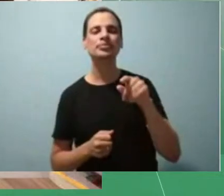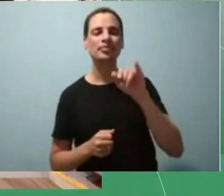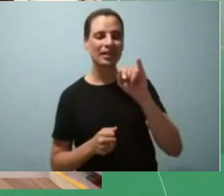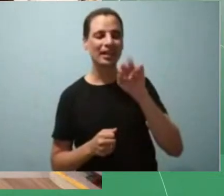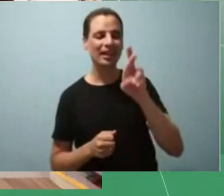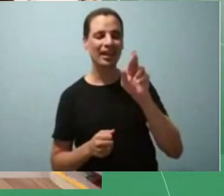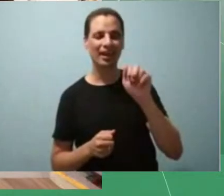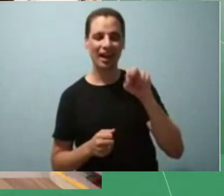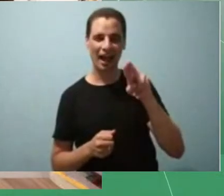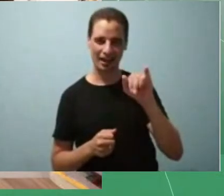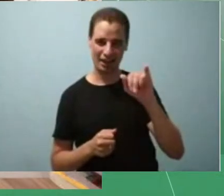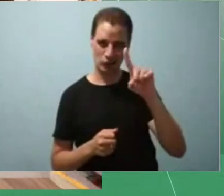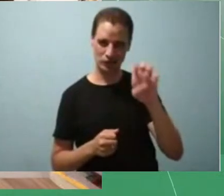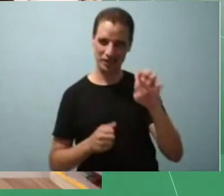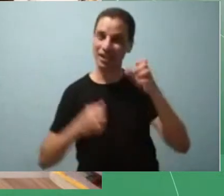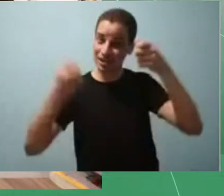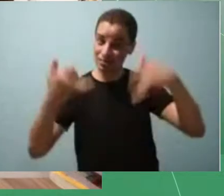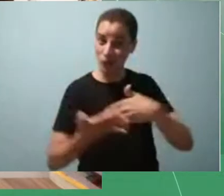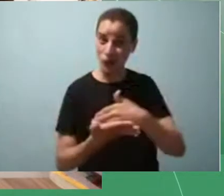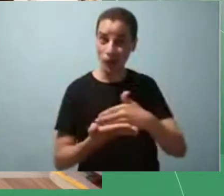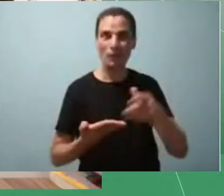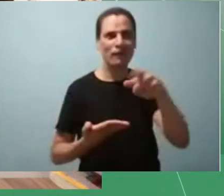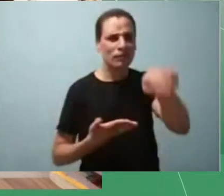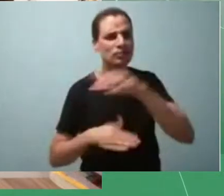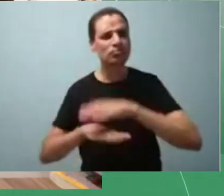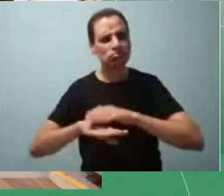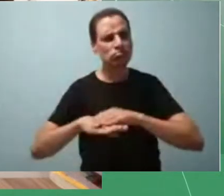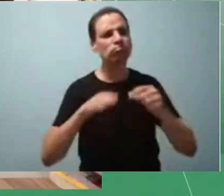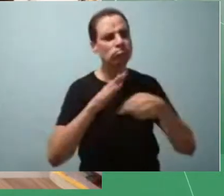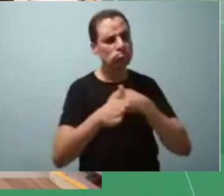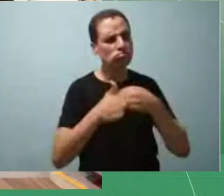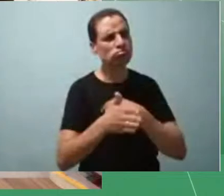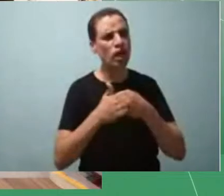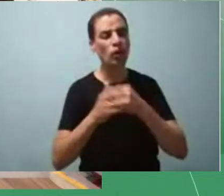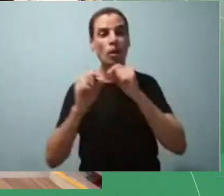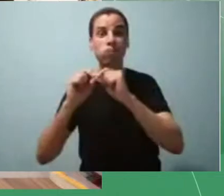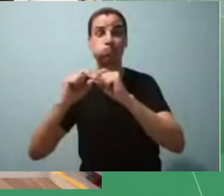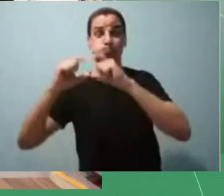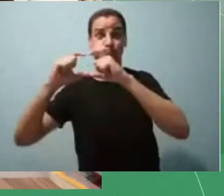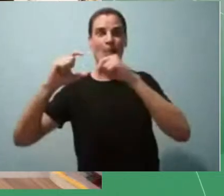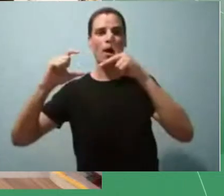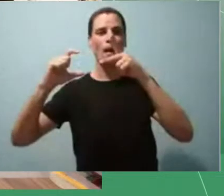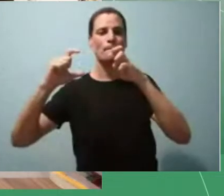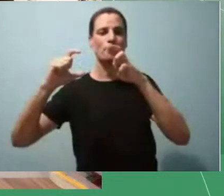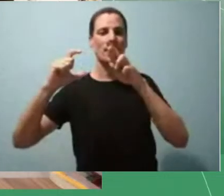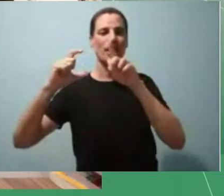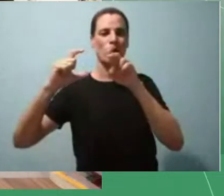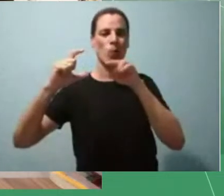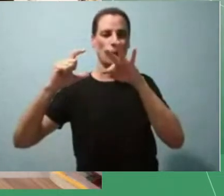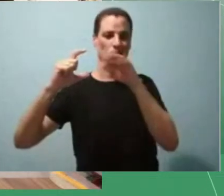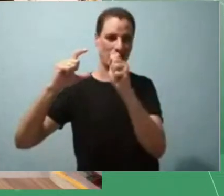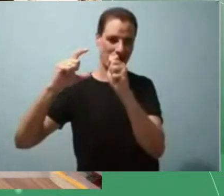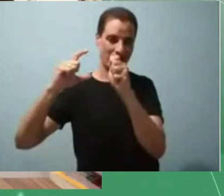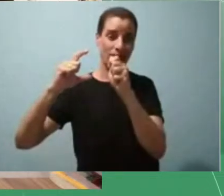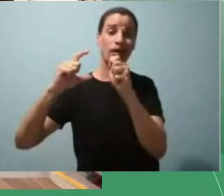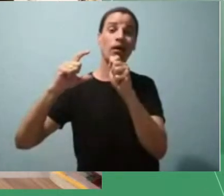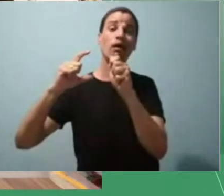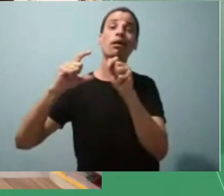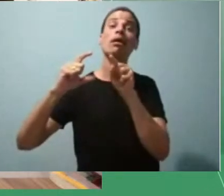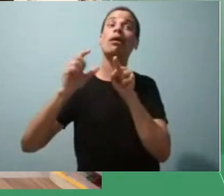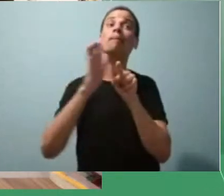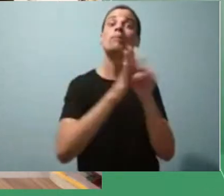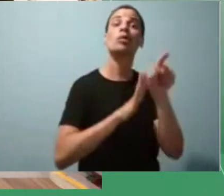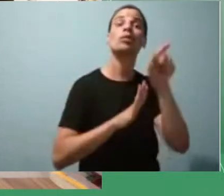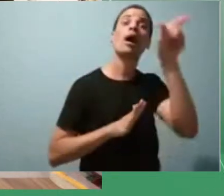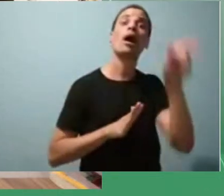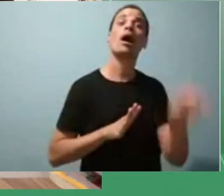vocês mandarem perguntas em caixa alta e direcionada a qual dos nossos participantes